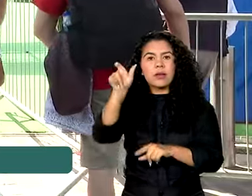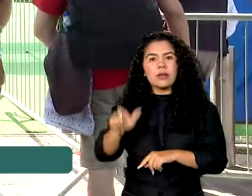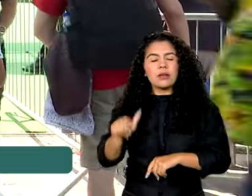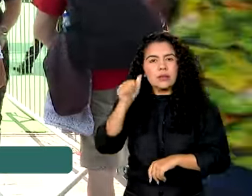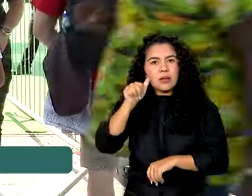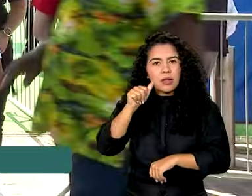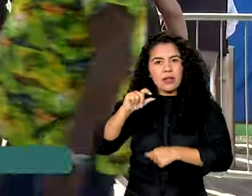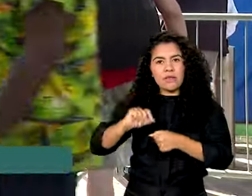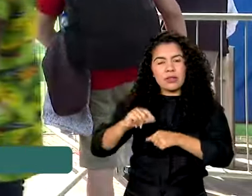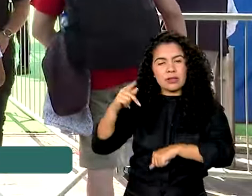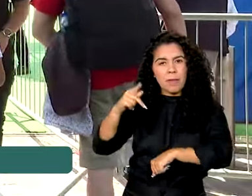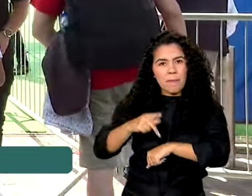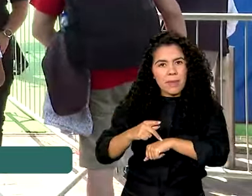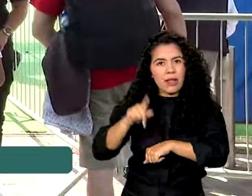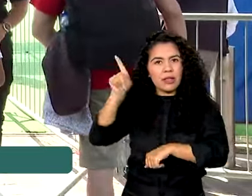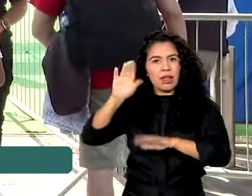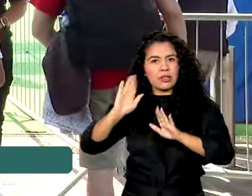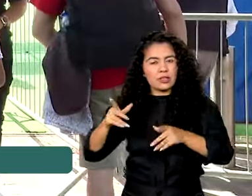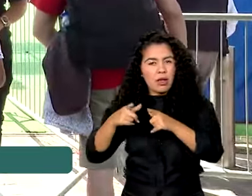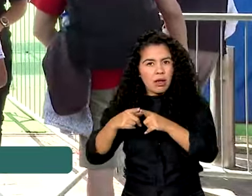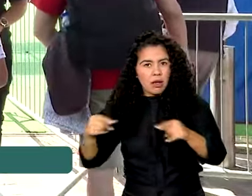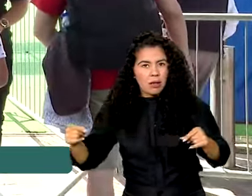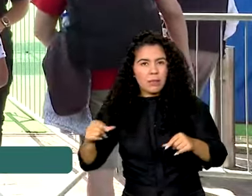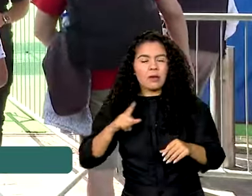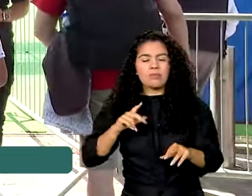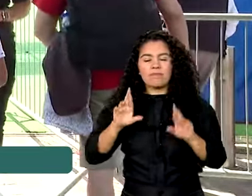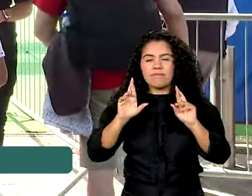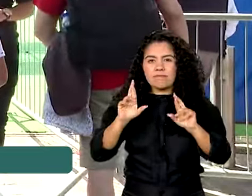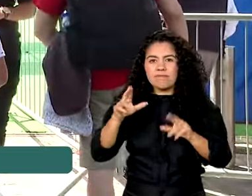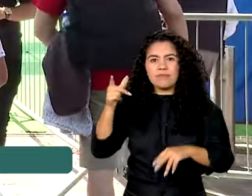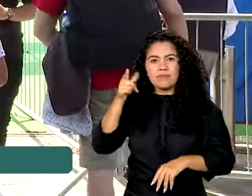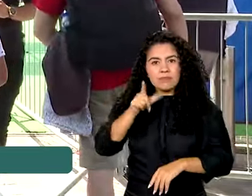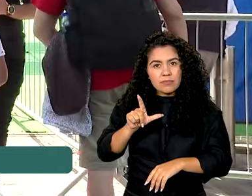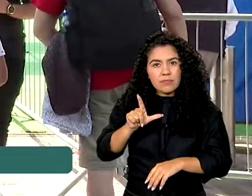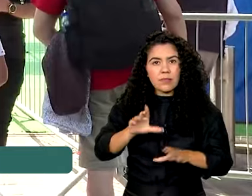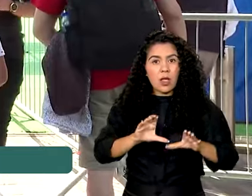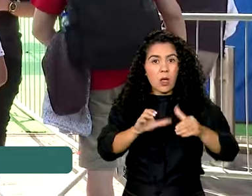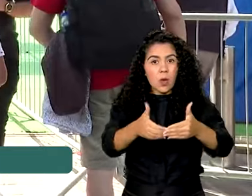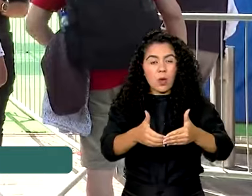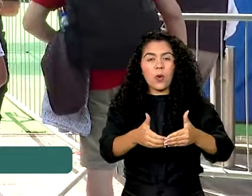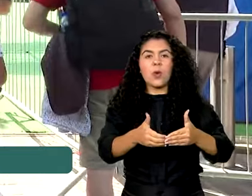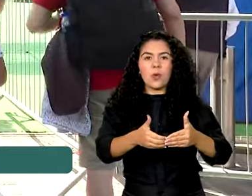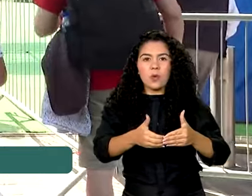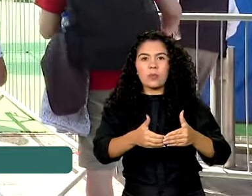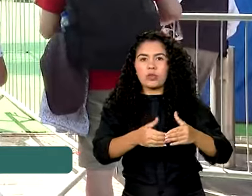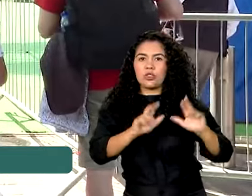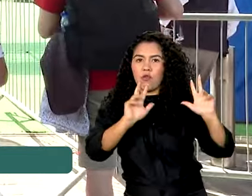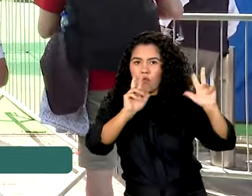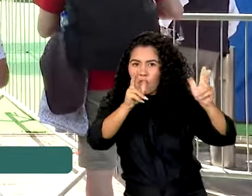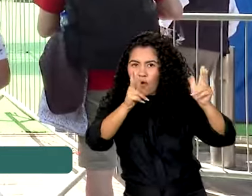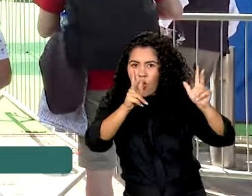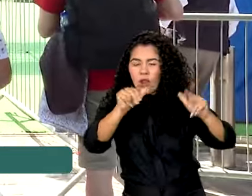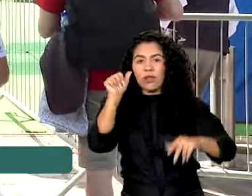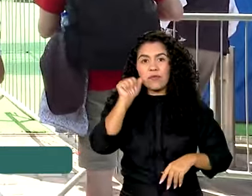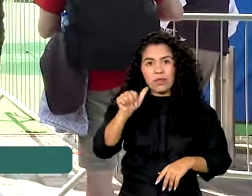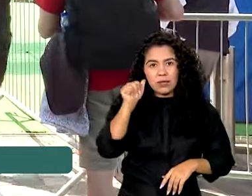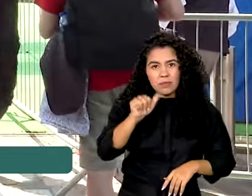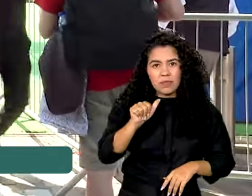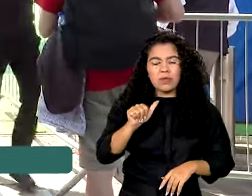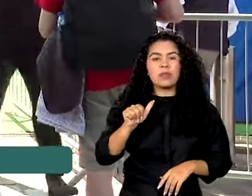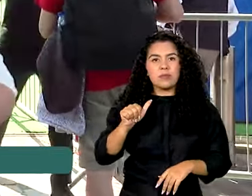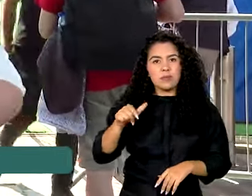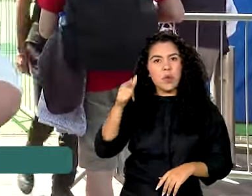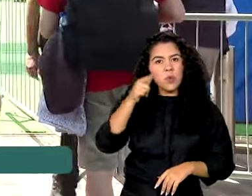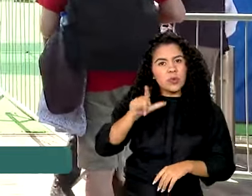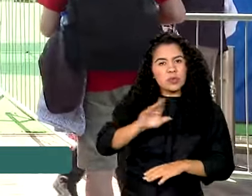fez boas manobras, tem chances de se classificar. A seleção feminina de vôlei também, que venceu o Quênia por 3-7 a